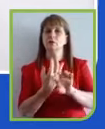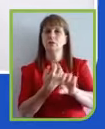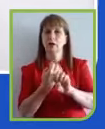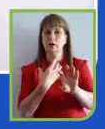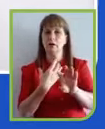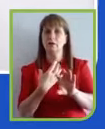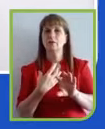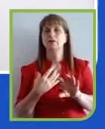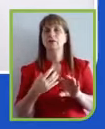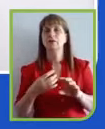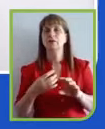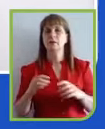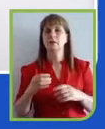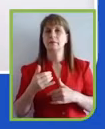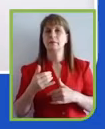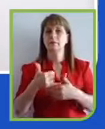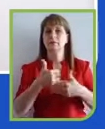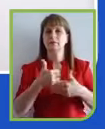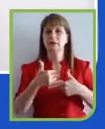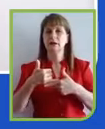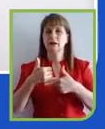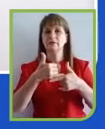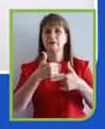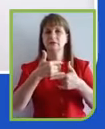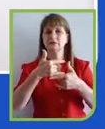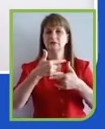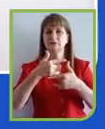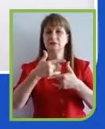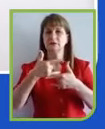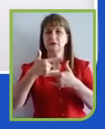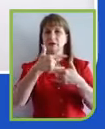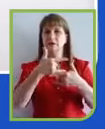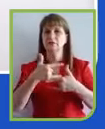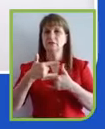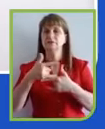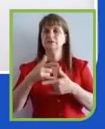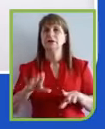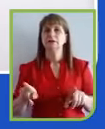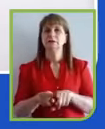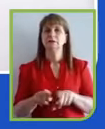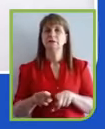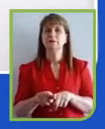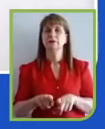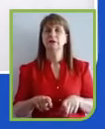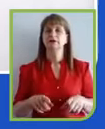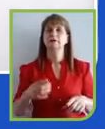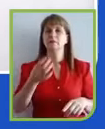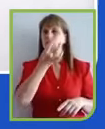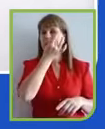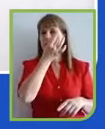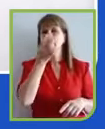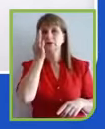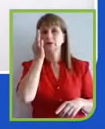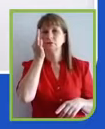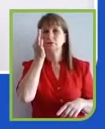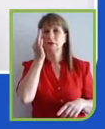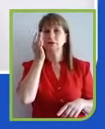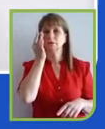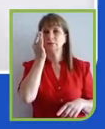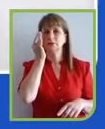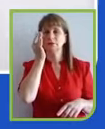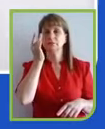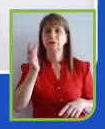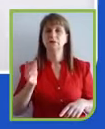no dia a dia, do chão de fábrica, dos pontos de distribuição, logística e assim por diante. Queria citar também a questão do,